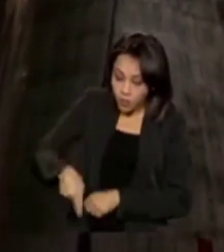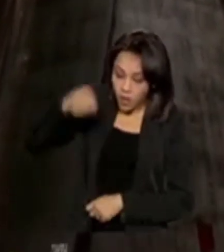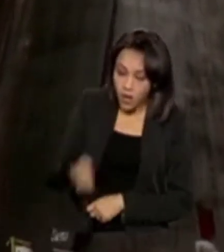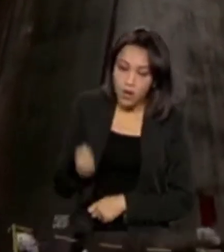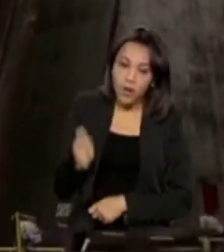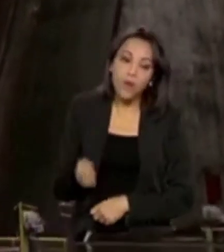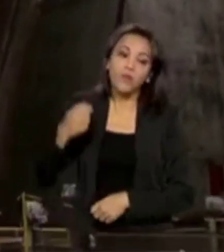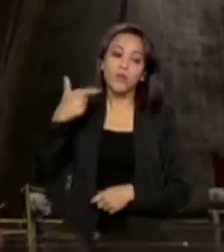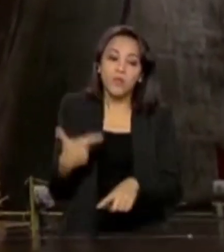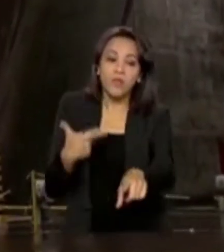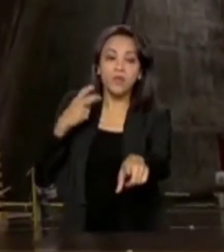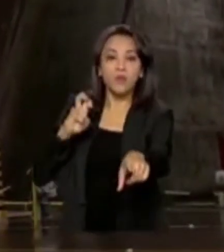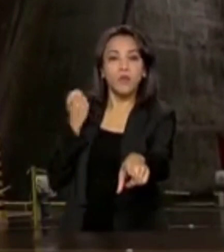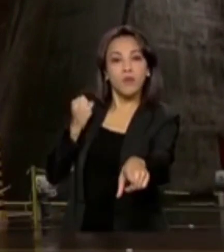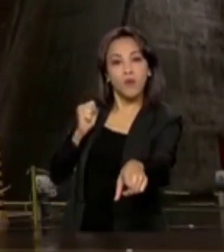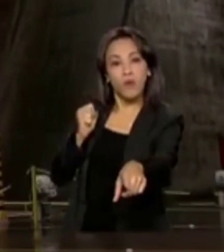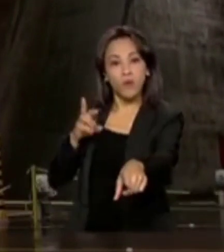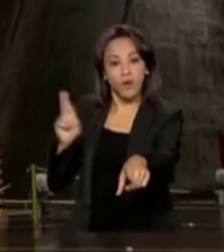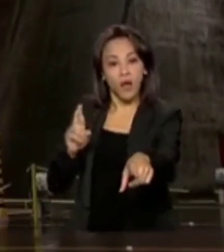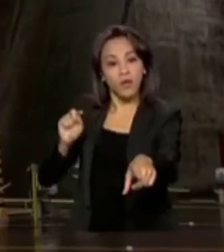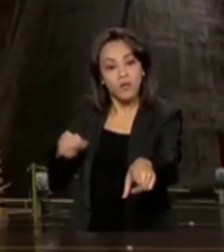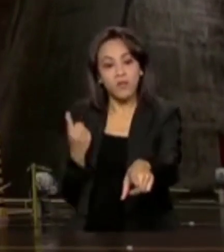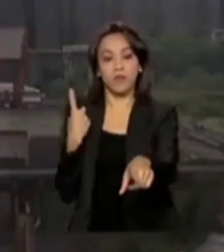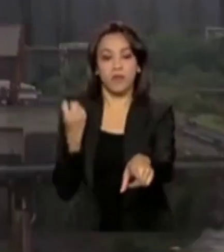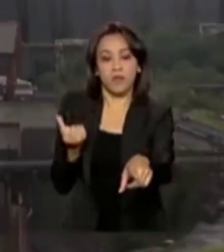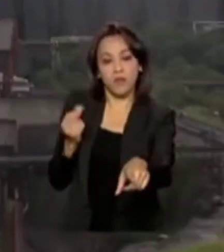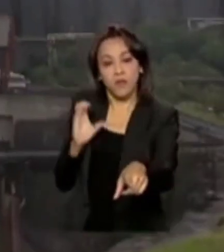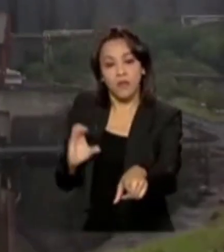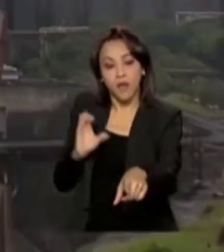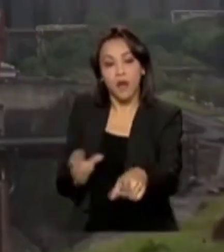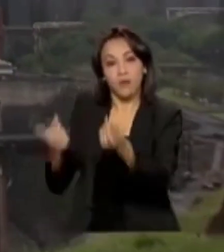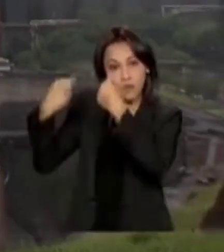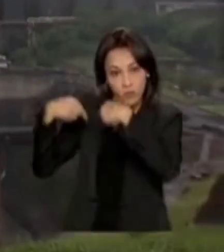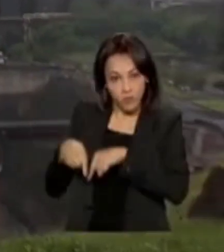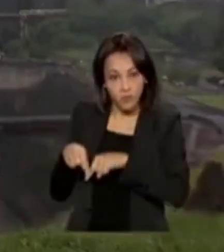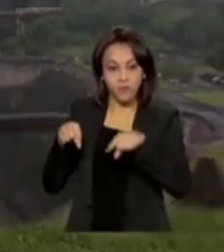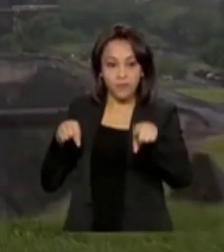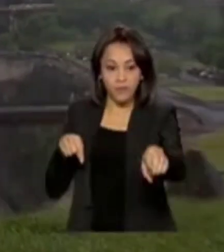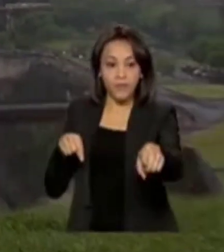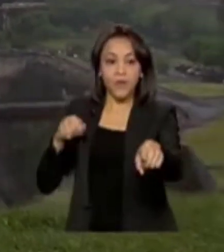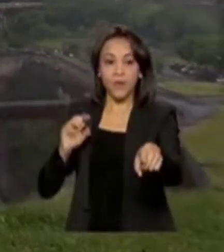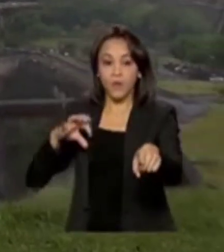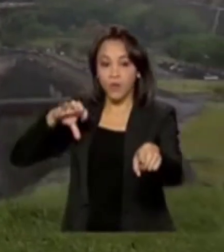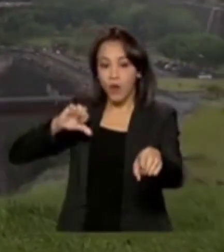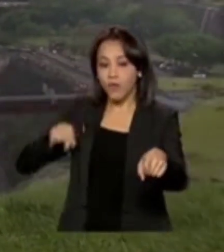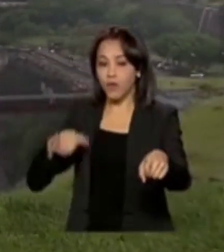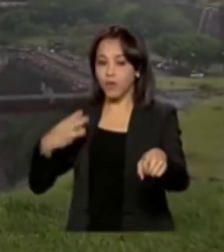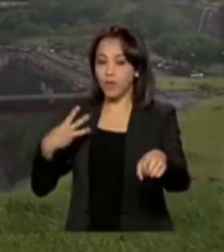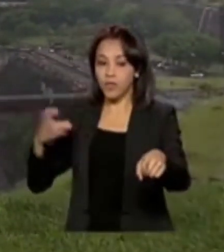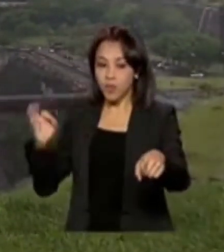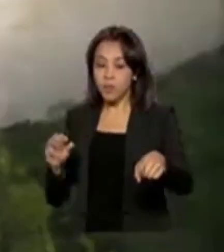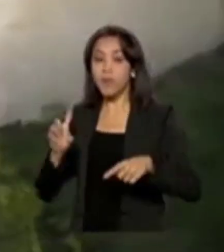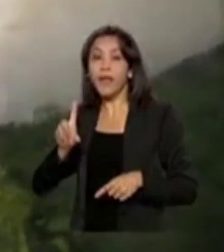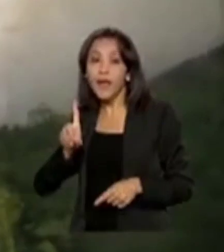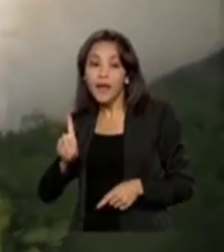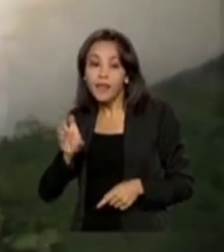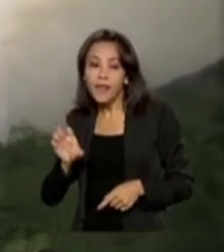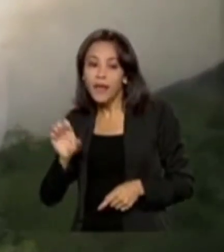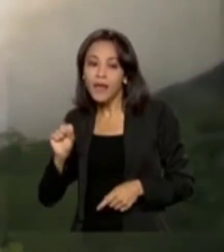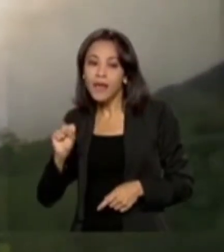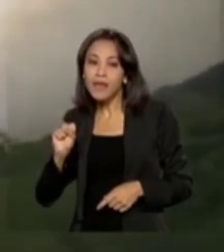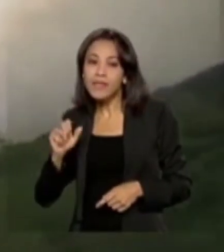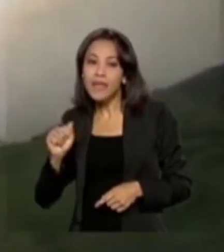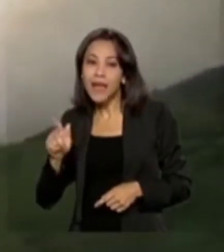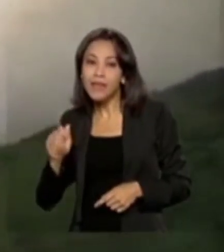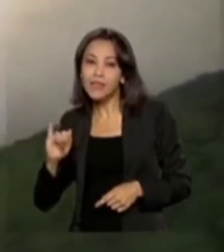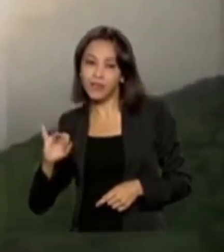de R$ 258,16, com deságio médio de 9,33% em relação ao preço